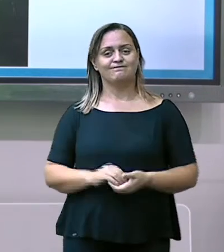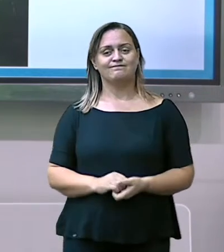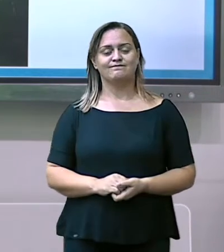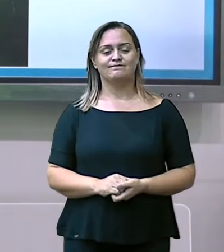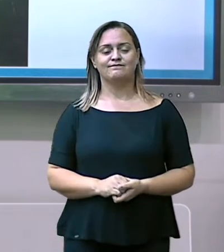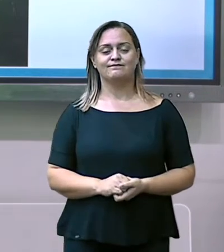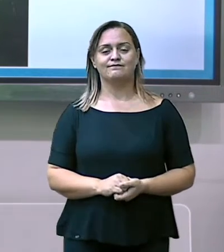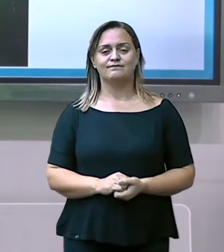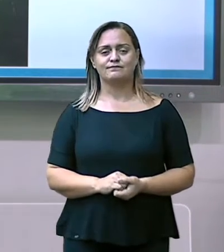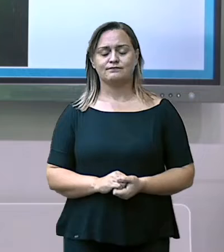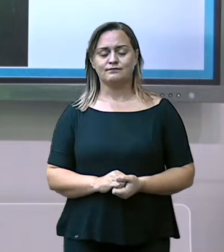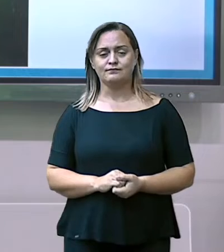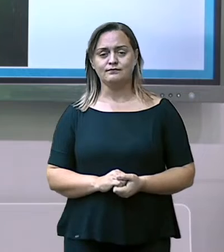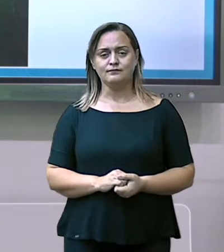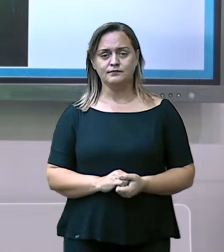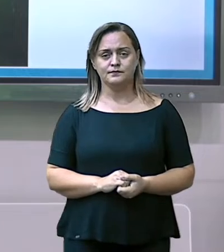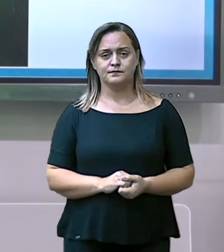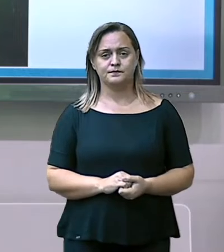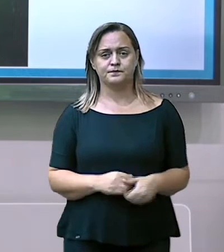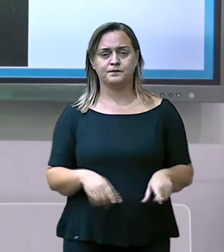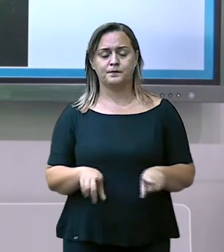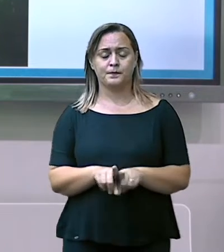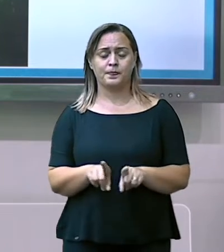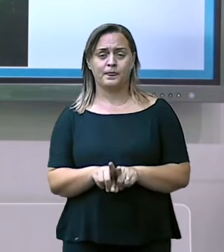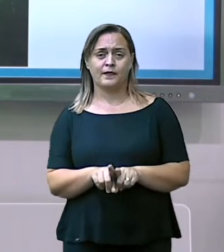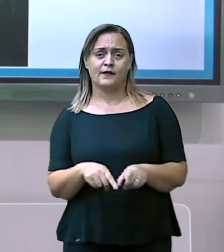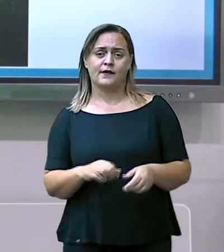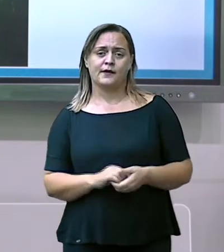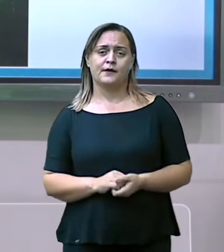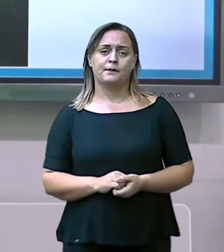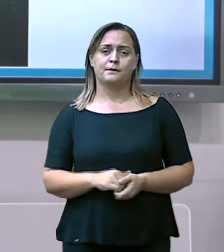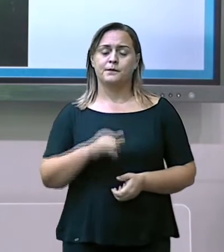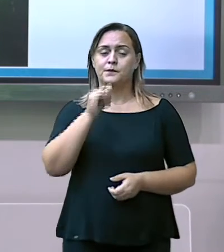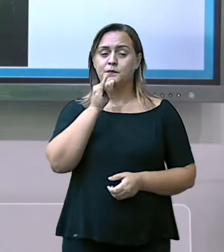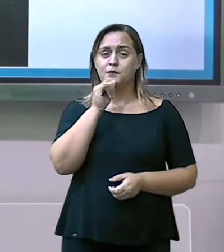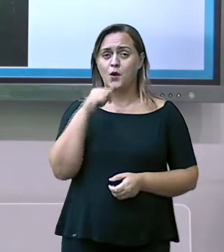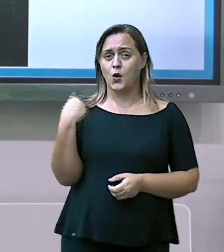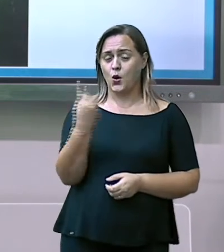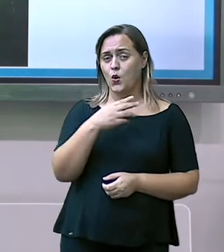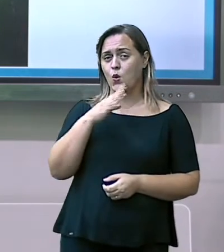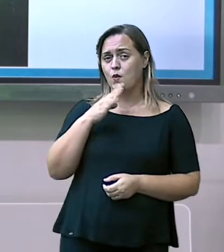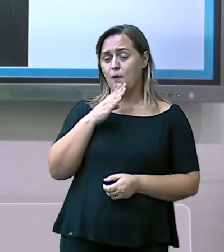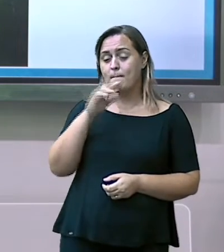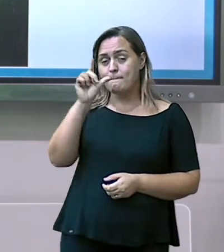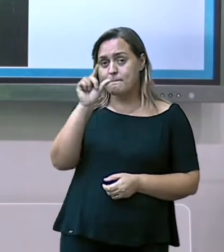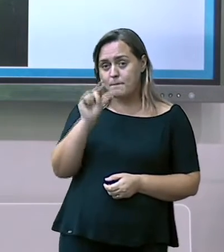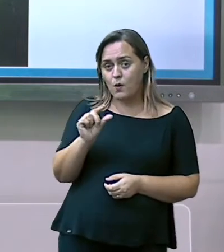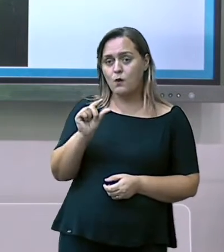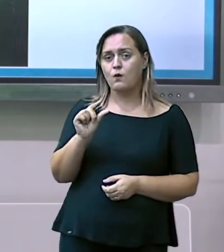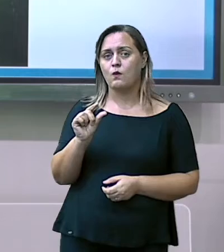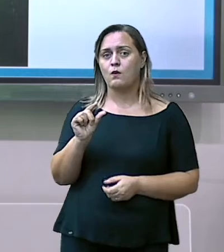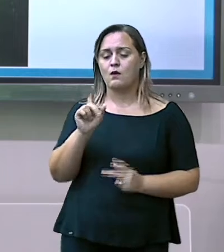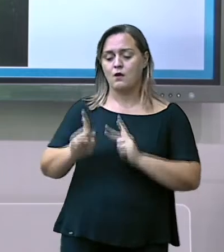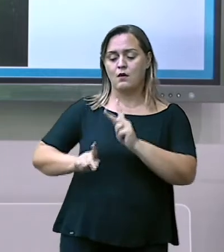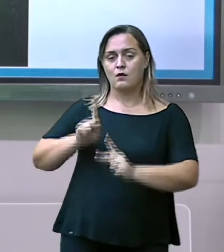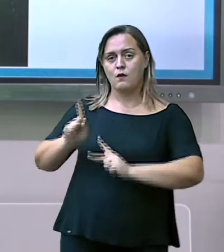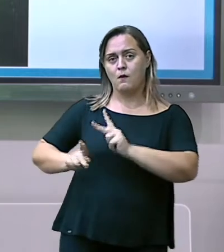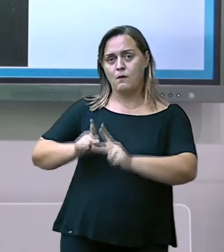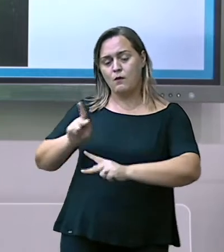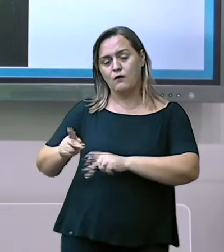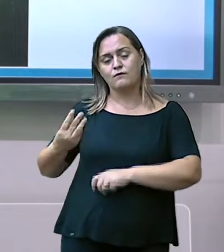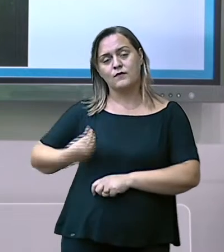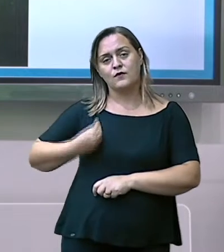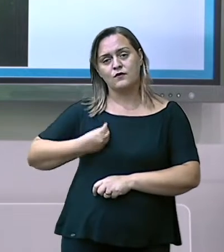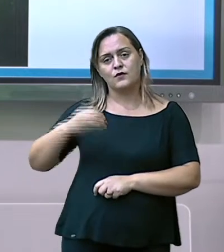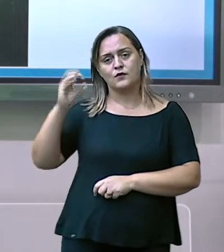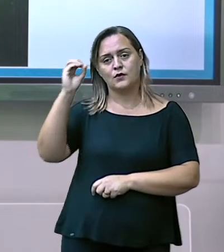pouco conhecemos sobre esses povos que habitam a OCNB.